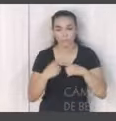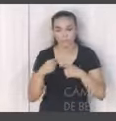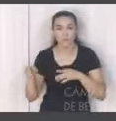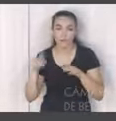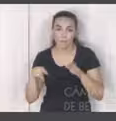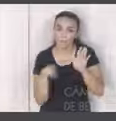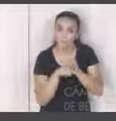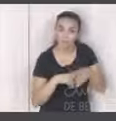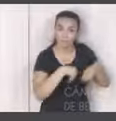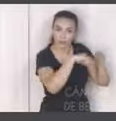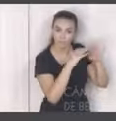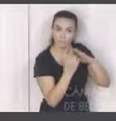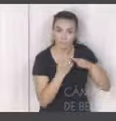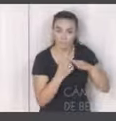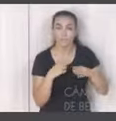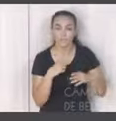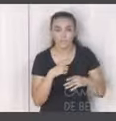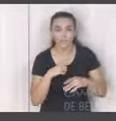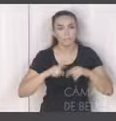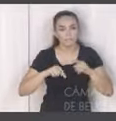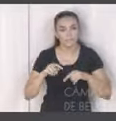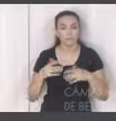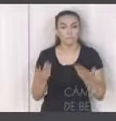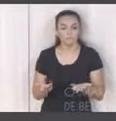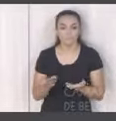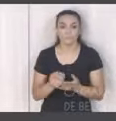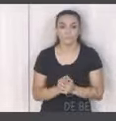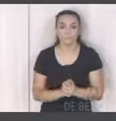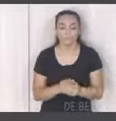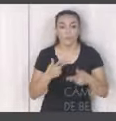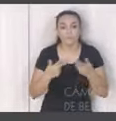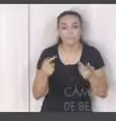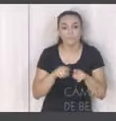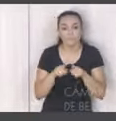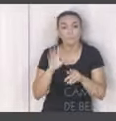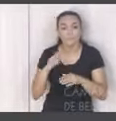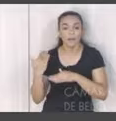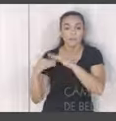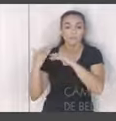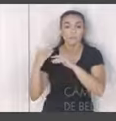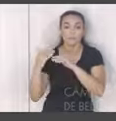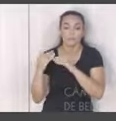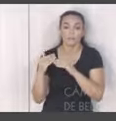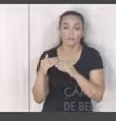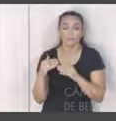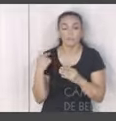cooperativa nós temos aí um material mais pobre. Algumas coisas também avançaram no outro ponto. eu não sei se